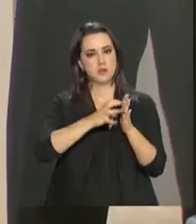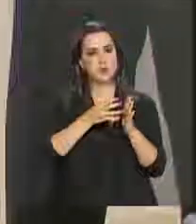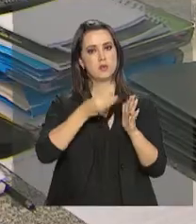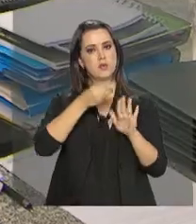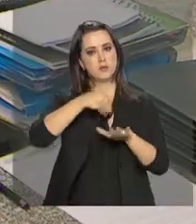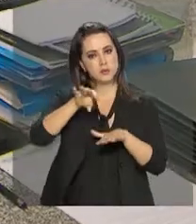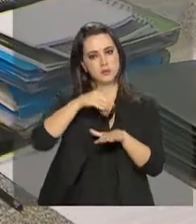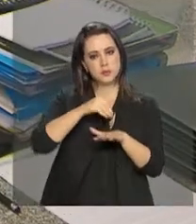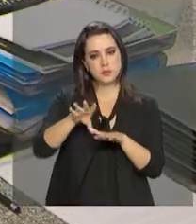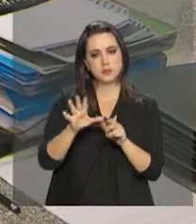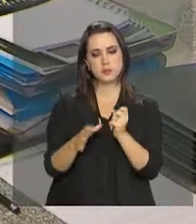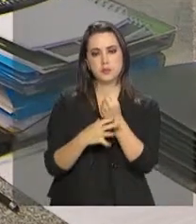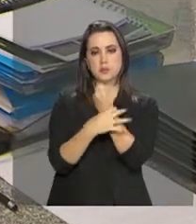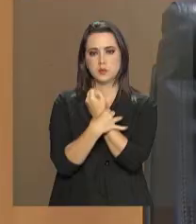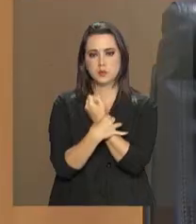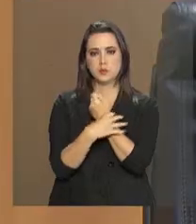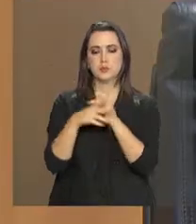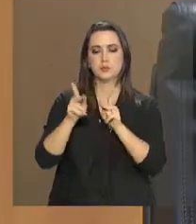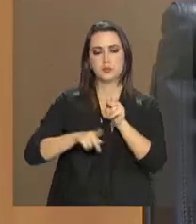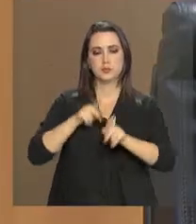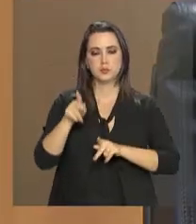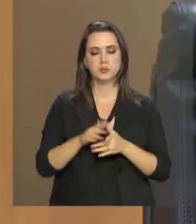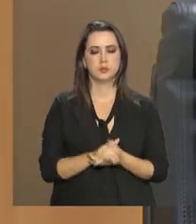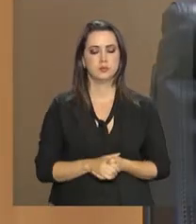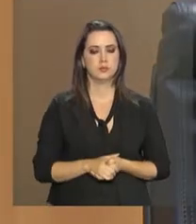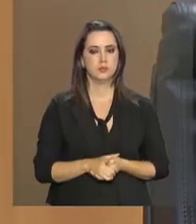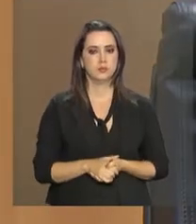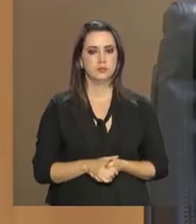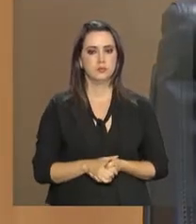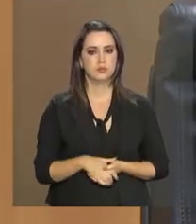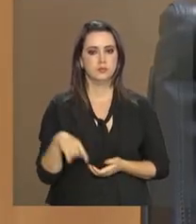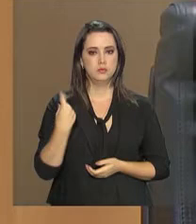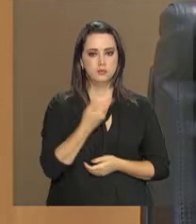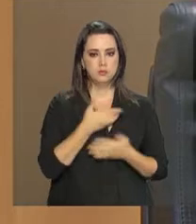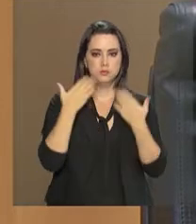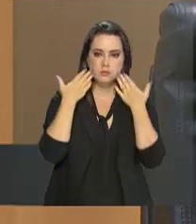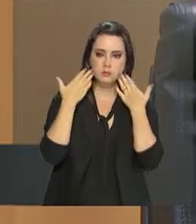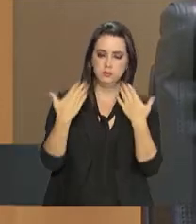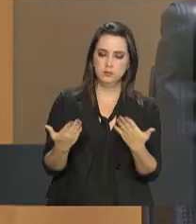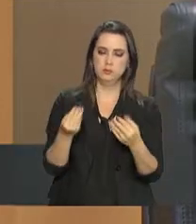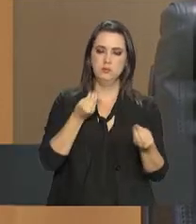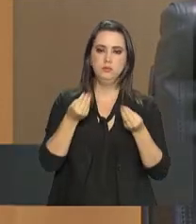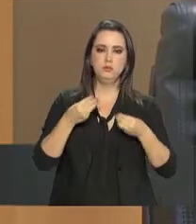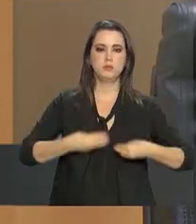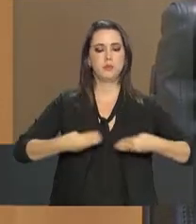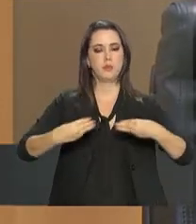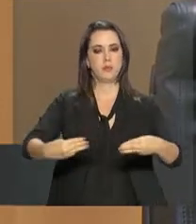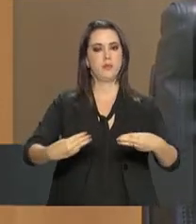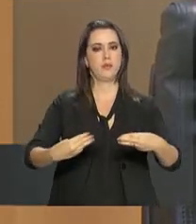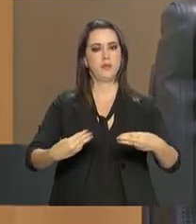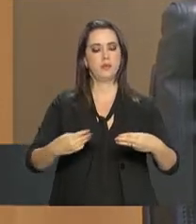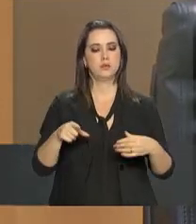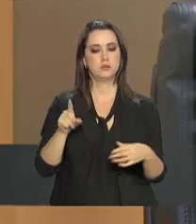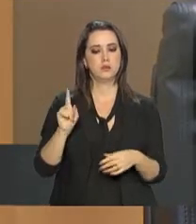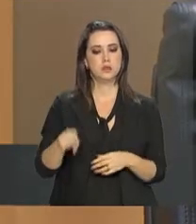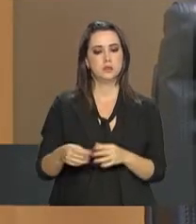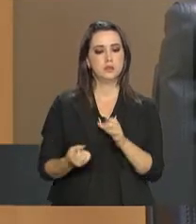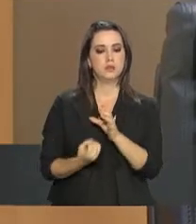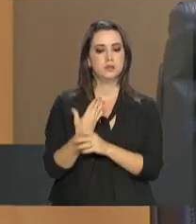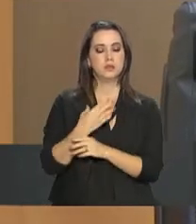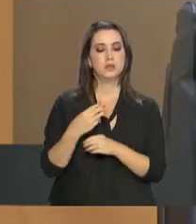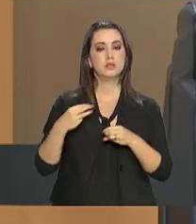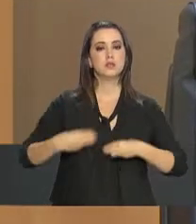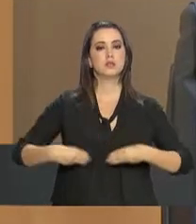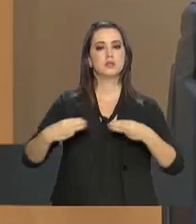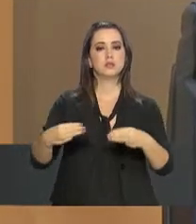Política Nacional de Segurança Pública. Fizemos uma exposição sobre o ministério, a criação do